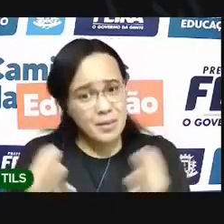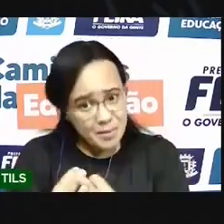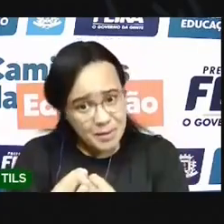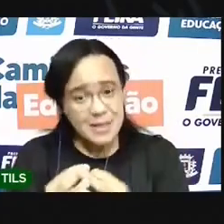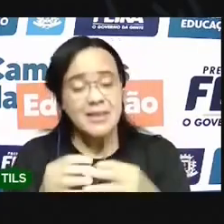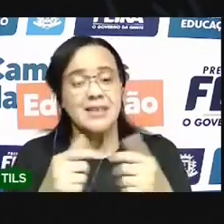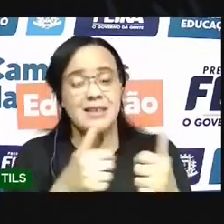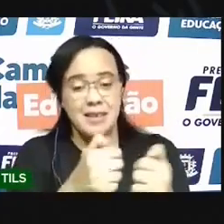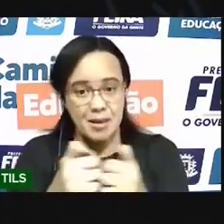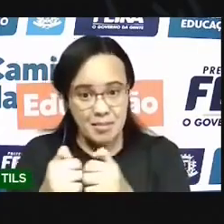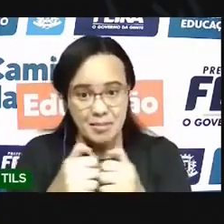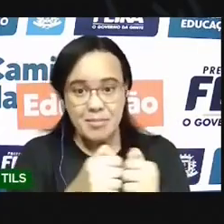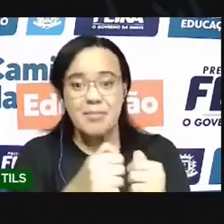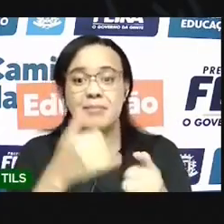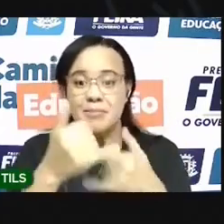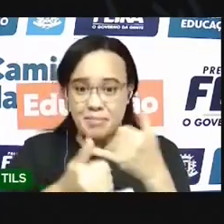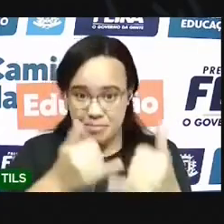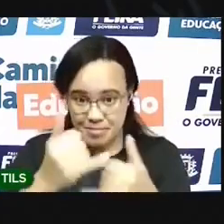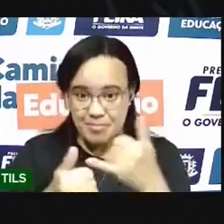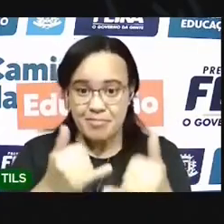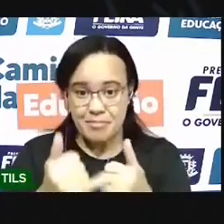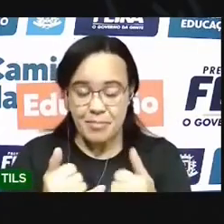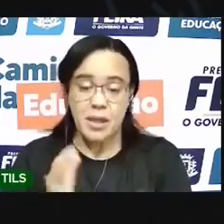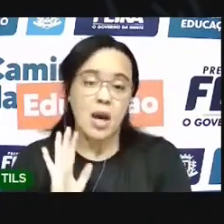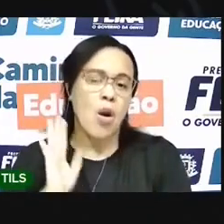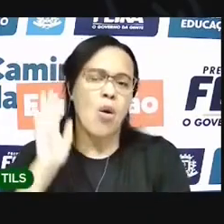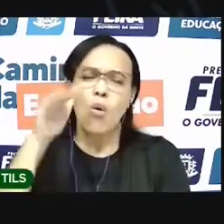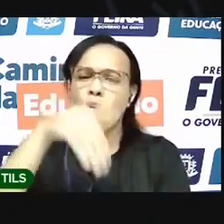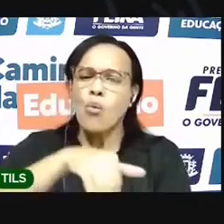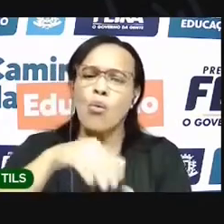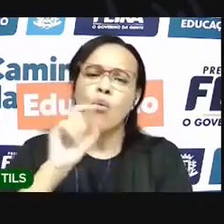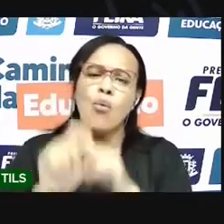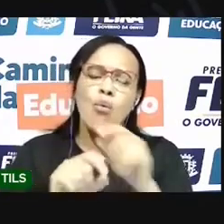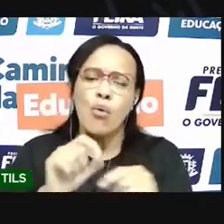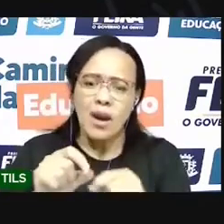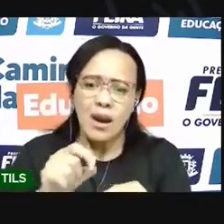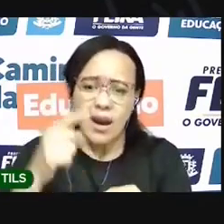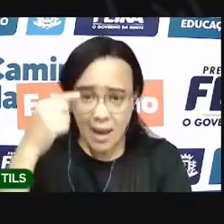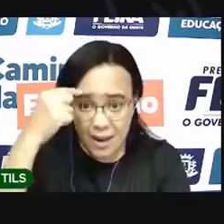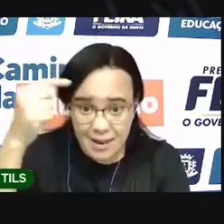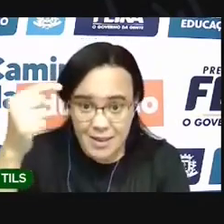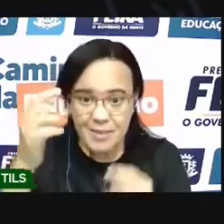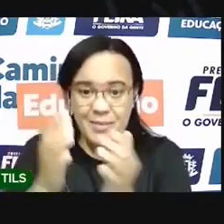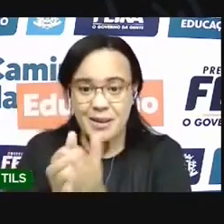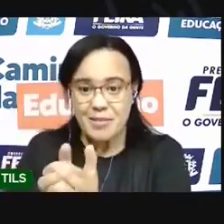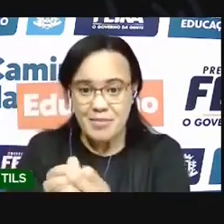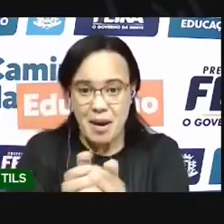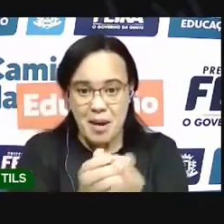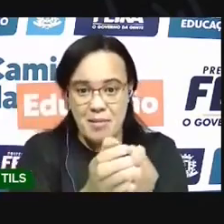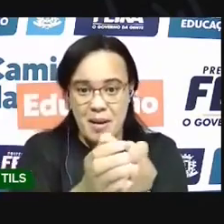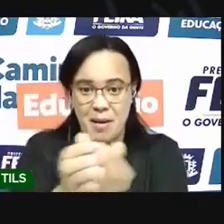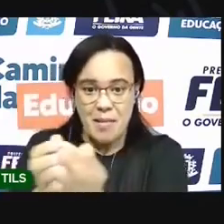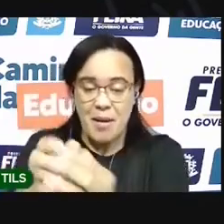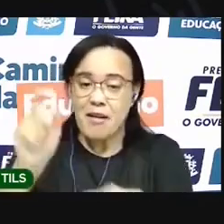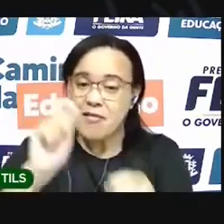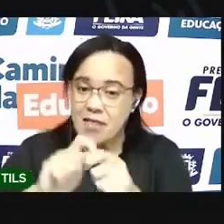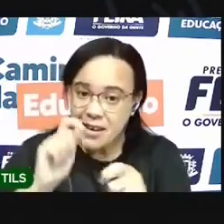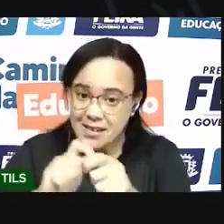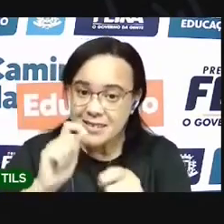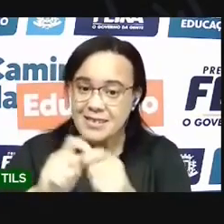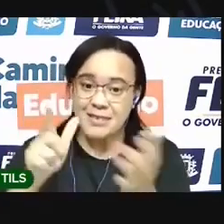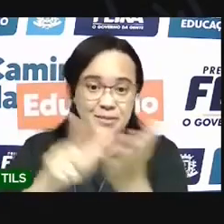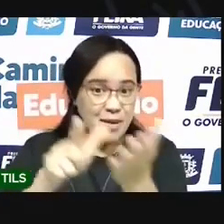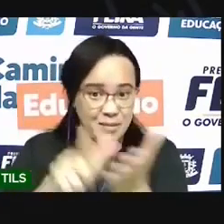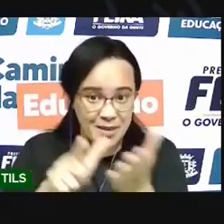barquinho De papel Uma dobradura Até uma musiquinha nova A gente aprendeu Eita que essa aula Hoje foi